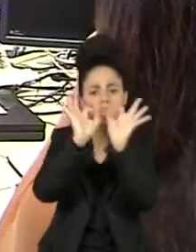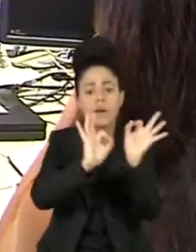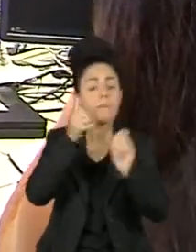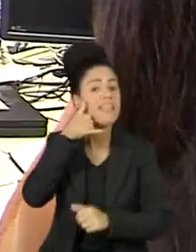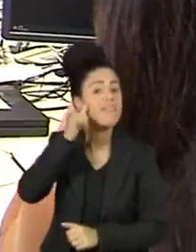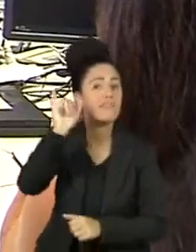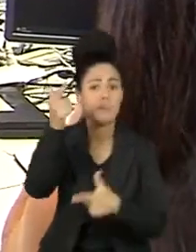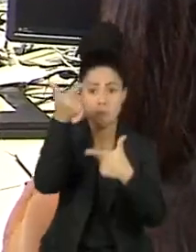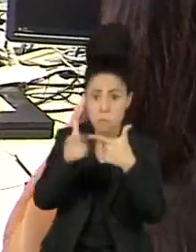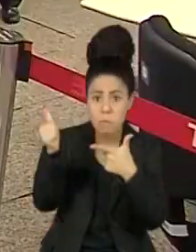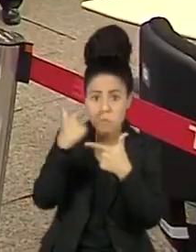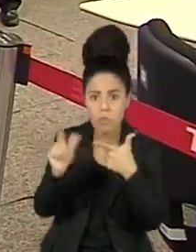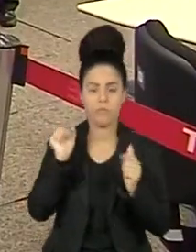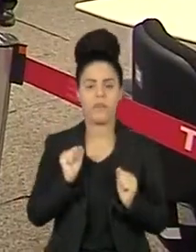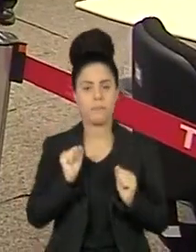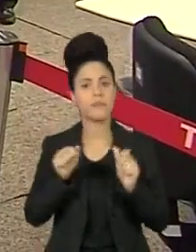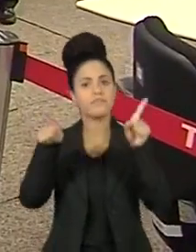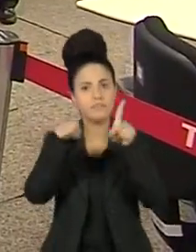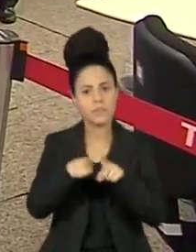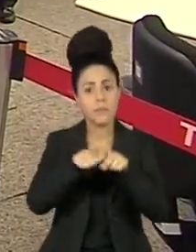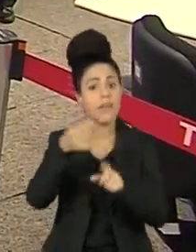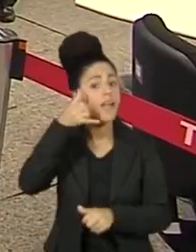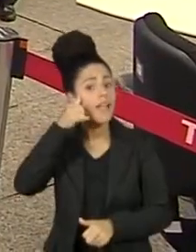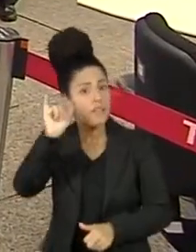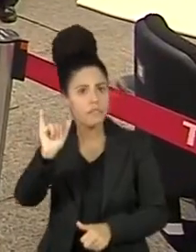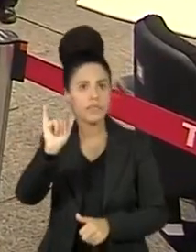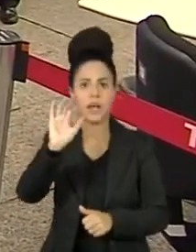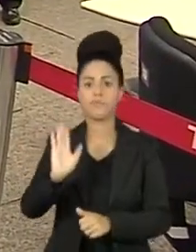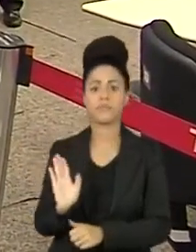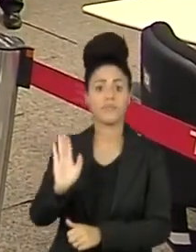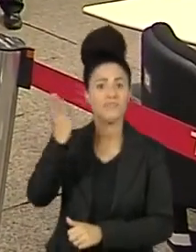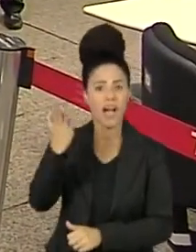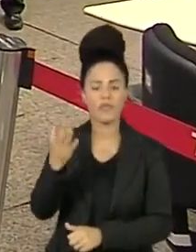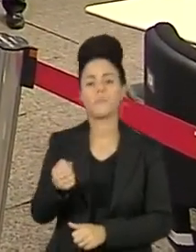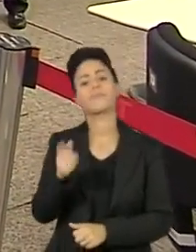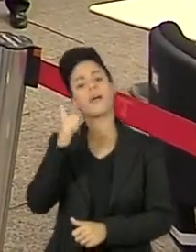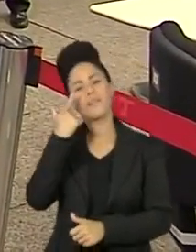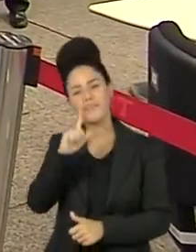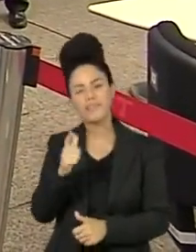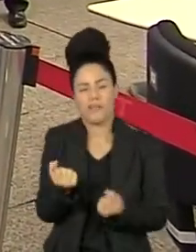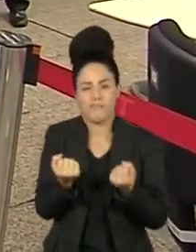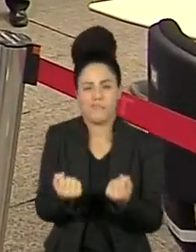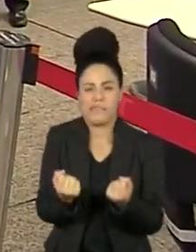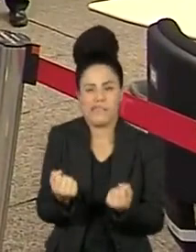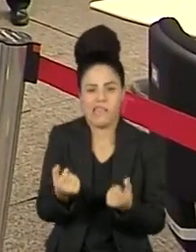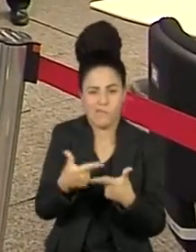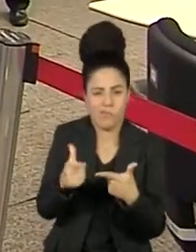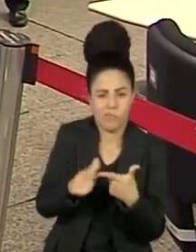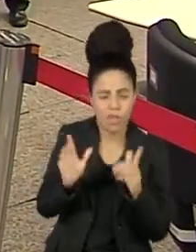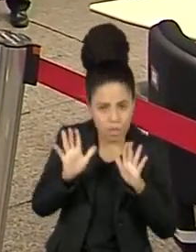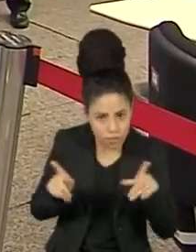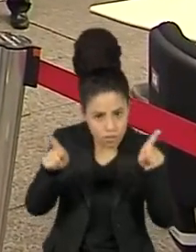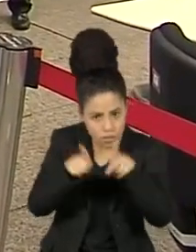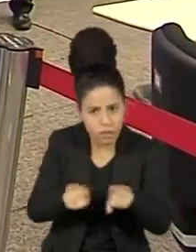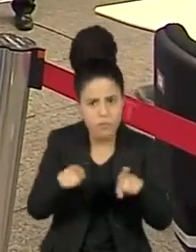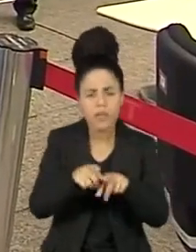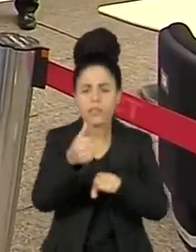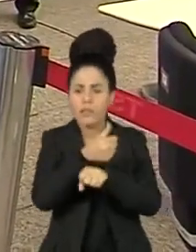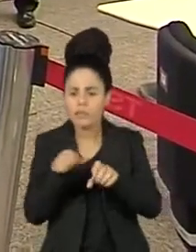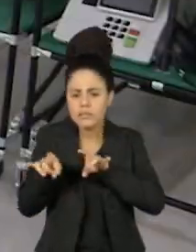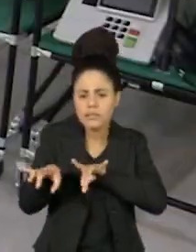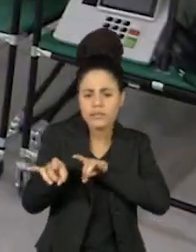evitar algum problema na rede, para evitar que haja sobrecarga. Então, os técnicos acompanham com total